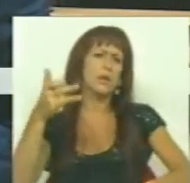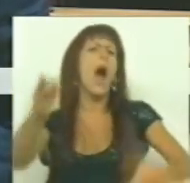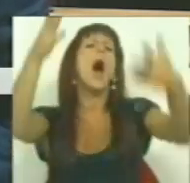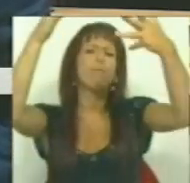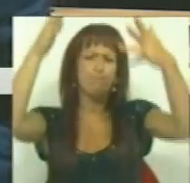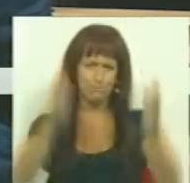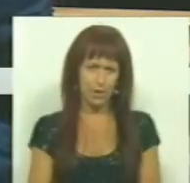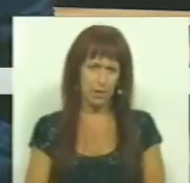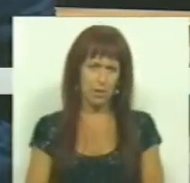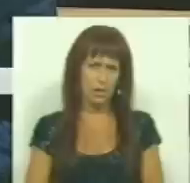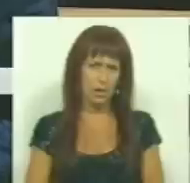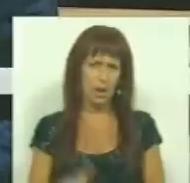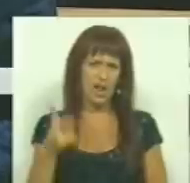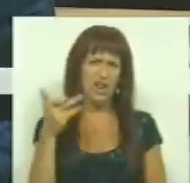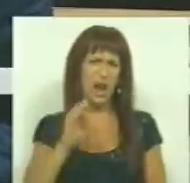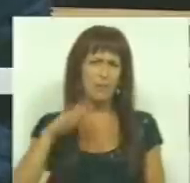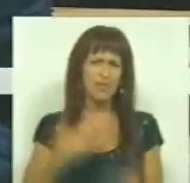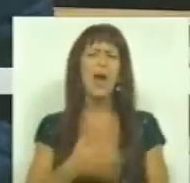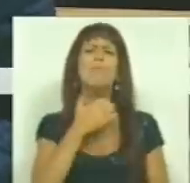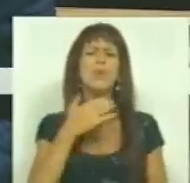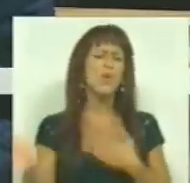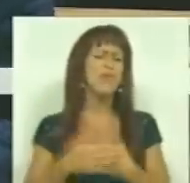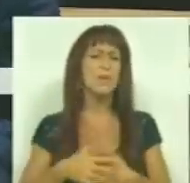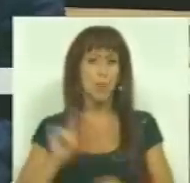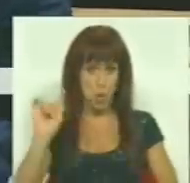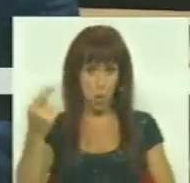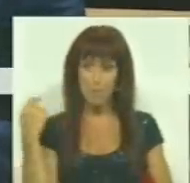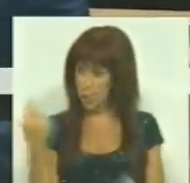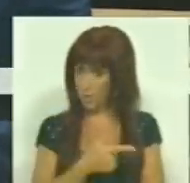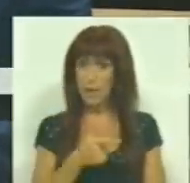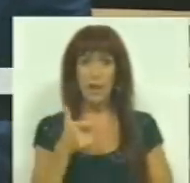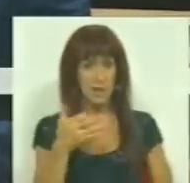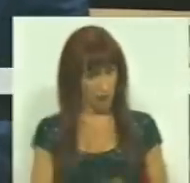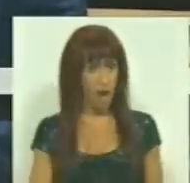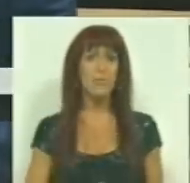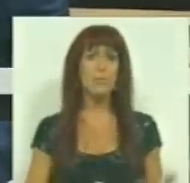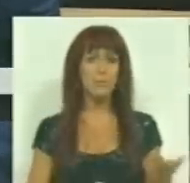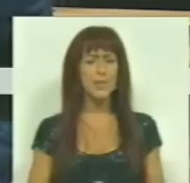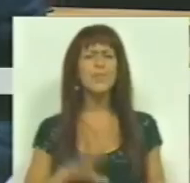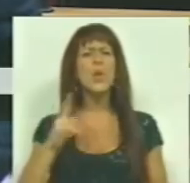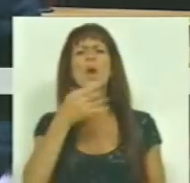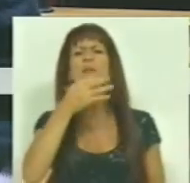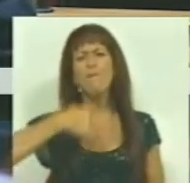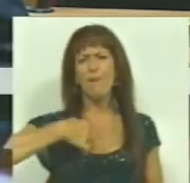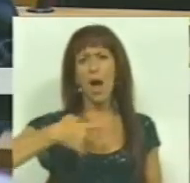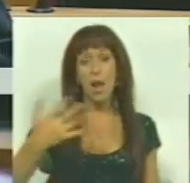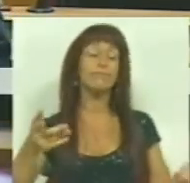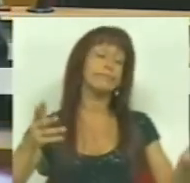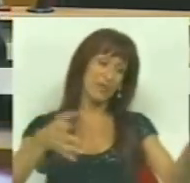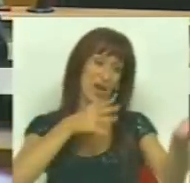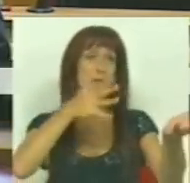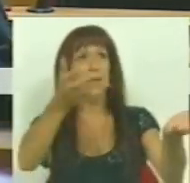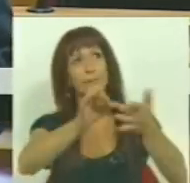que teria levado a TAP para a falência e para o encerramento se tivesse comprado a TAP. E quando nos fala, lá vai